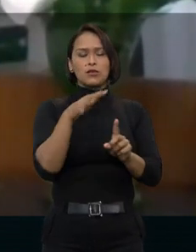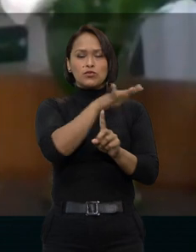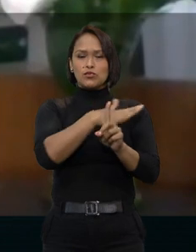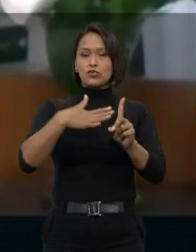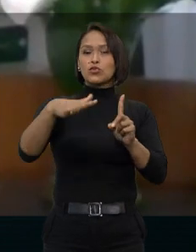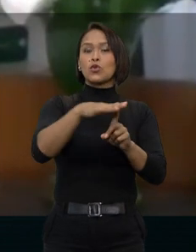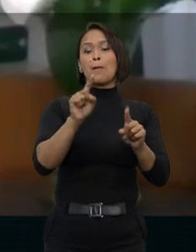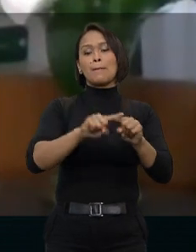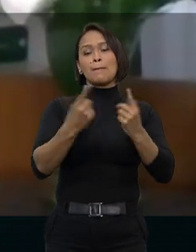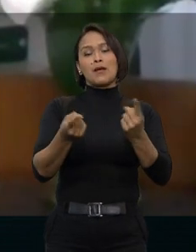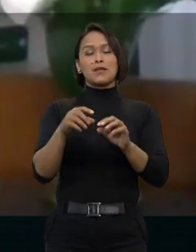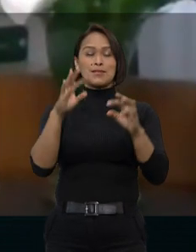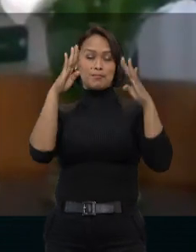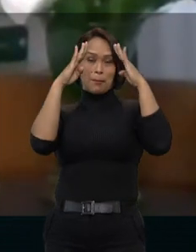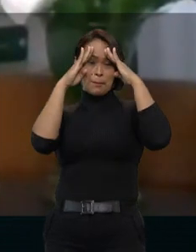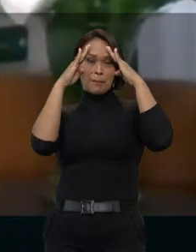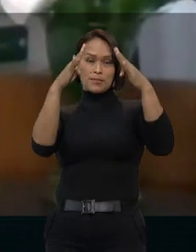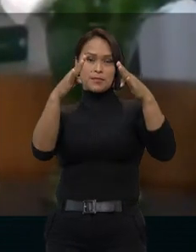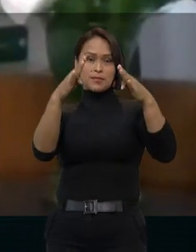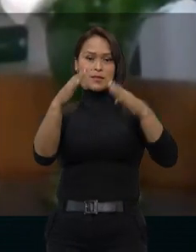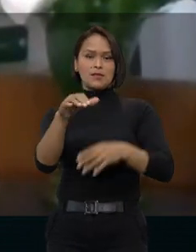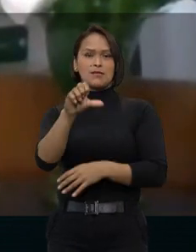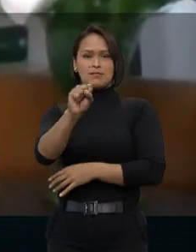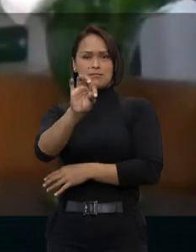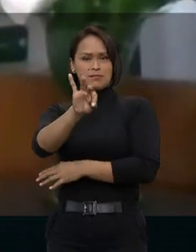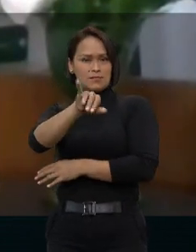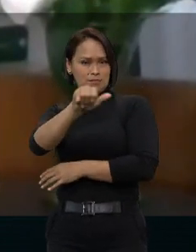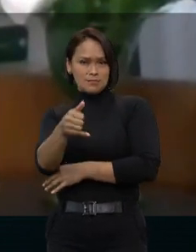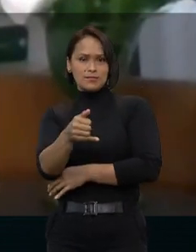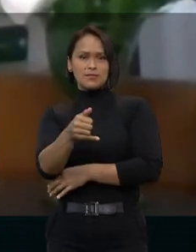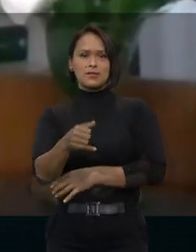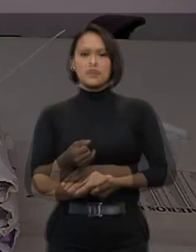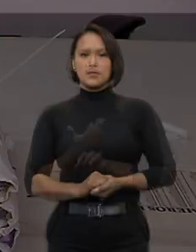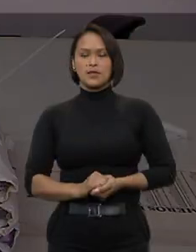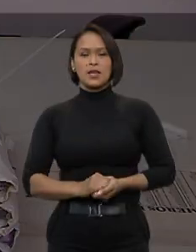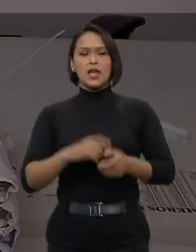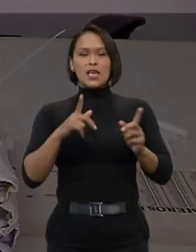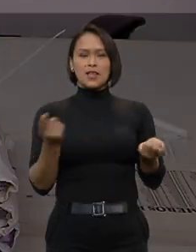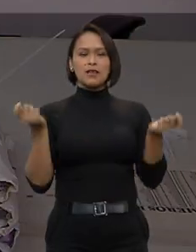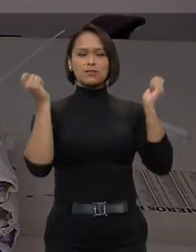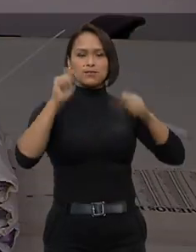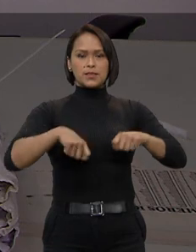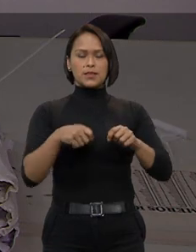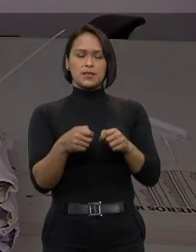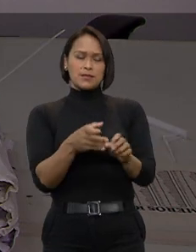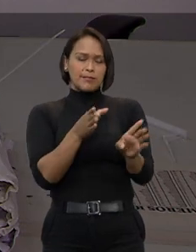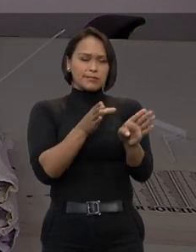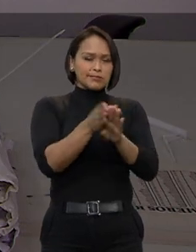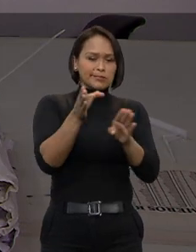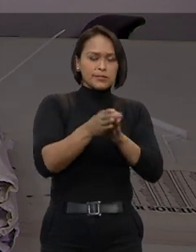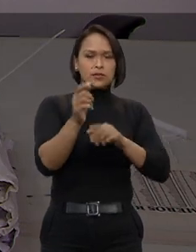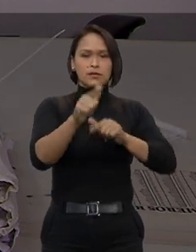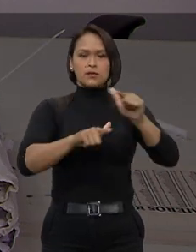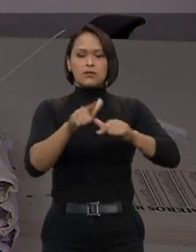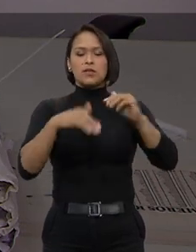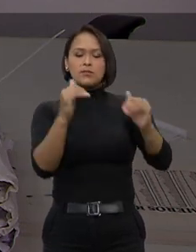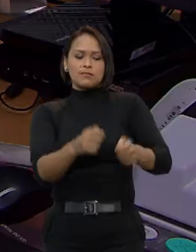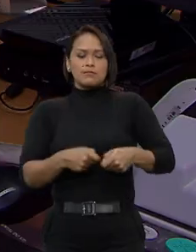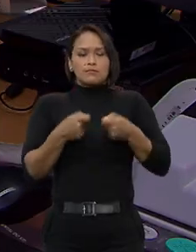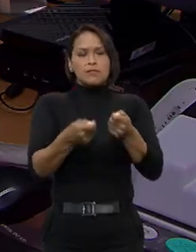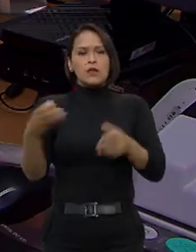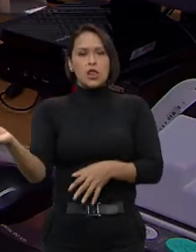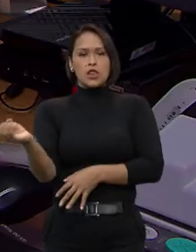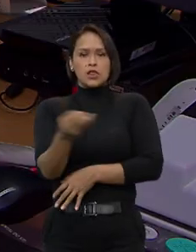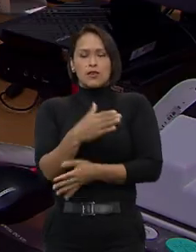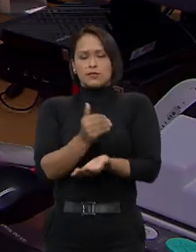dever de todos os maus, mas principalmente no STJ. E essa capacidade dos colaboradores impulsionou